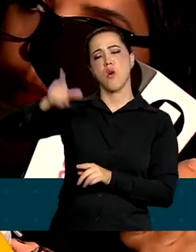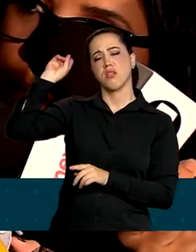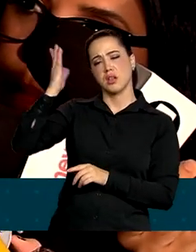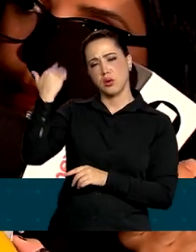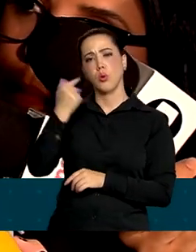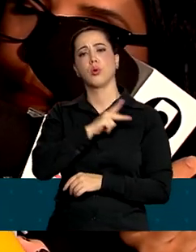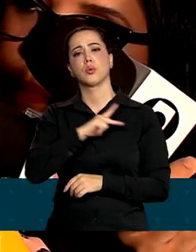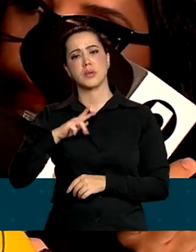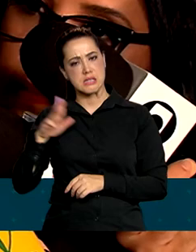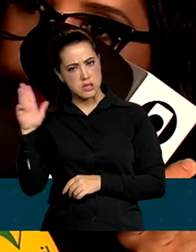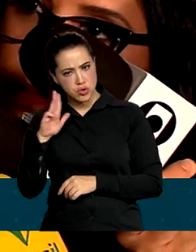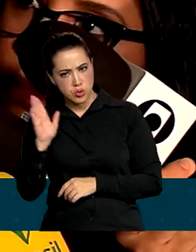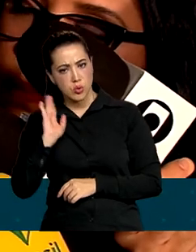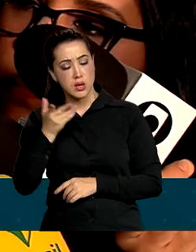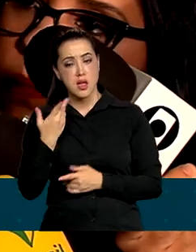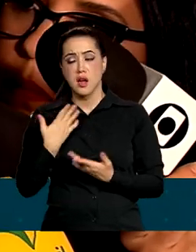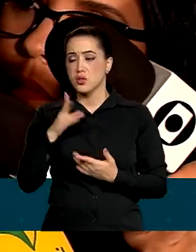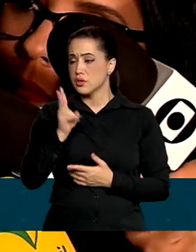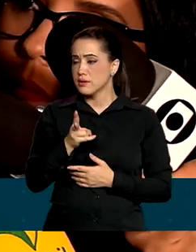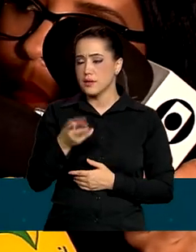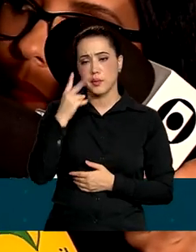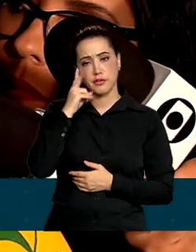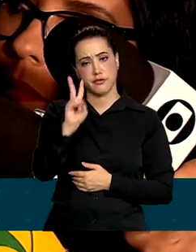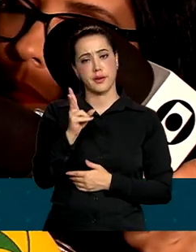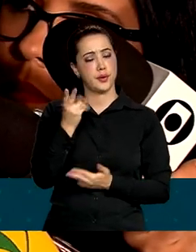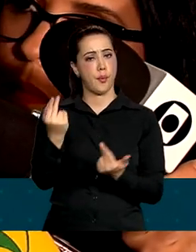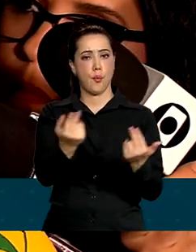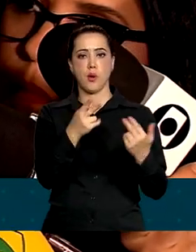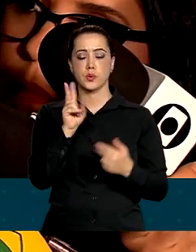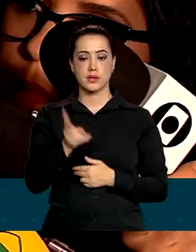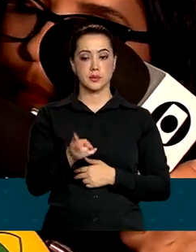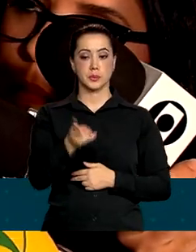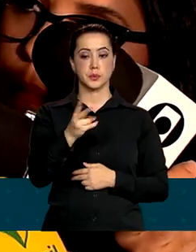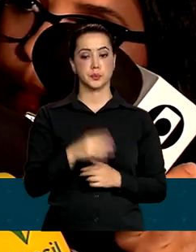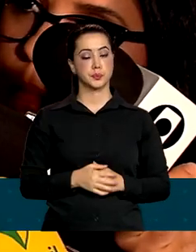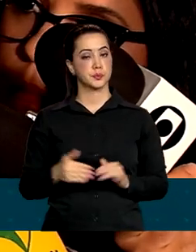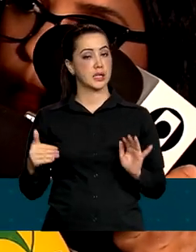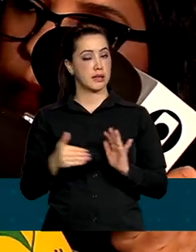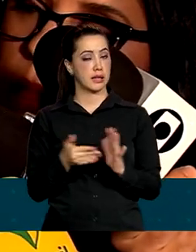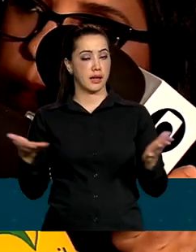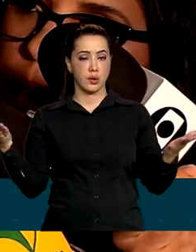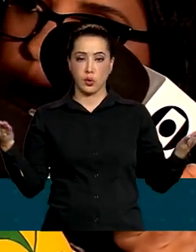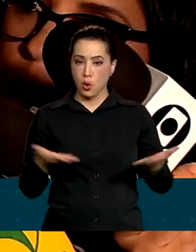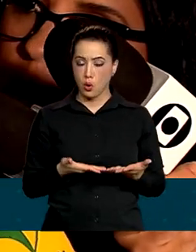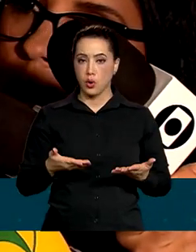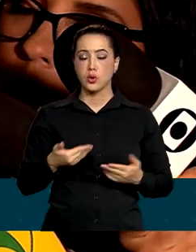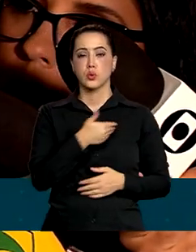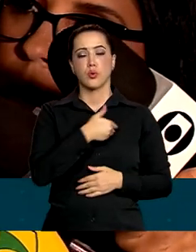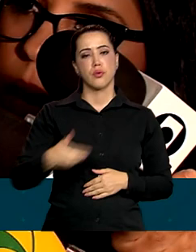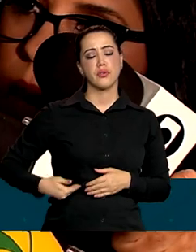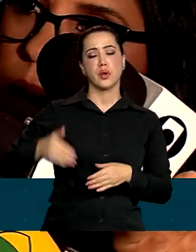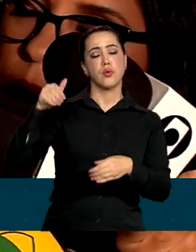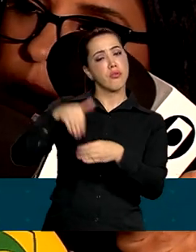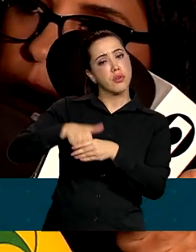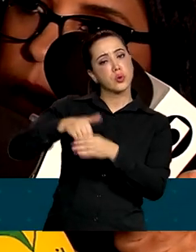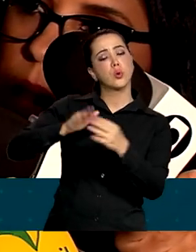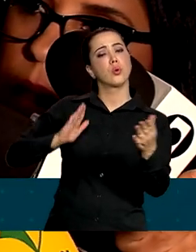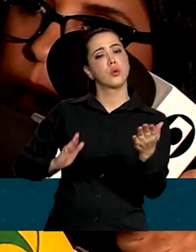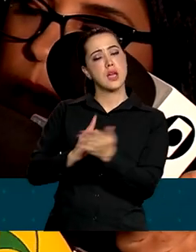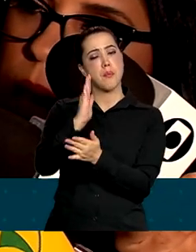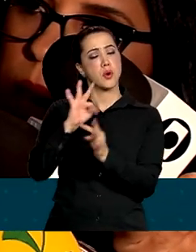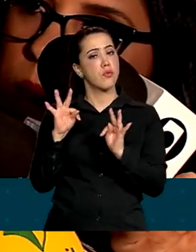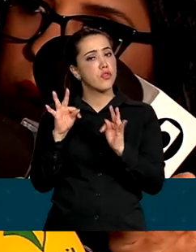da Saúde, nós sabemos que esse diálogo é um diálogo permanente e presente. Até esse momento, o governo votou e aprovou